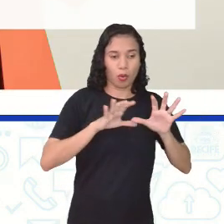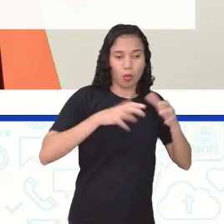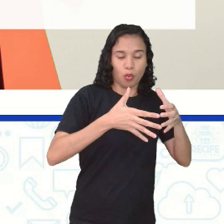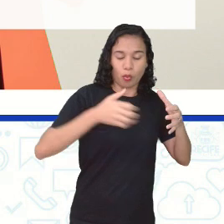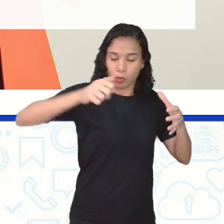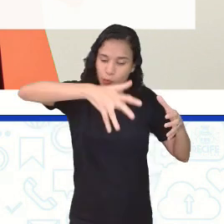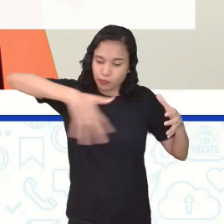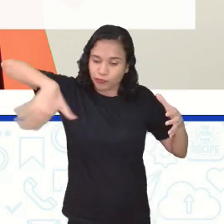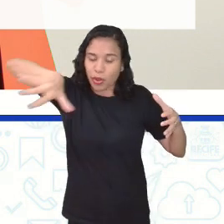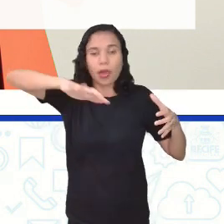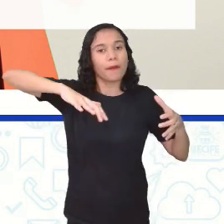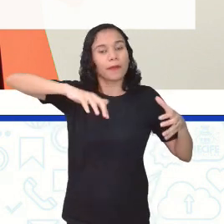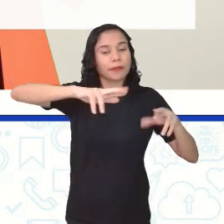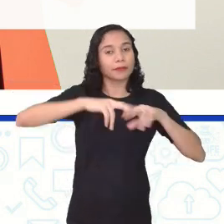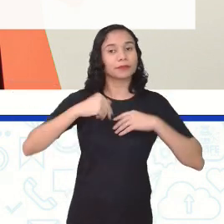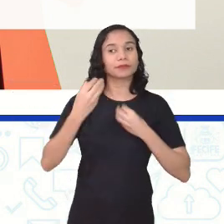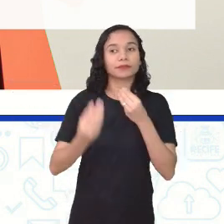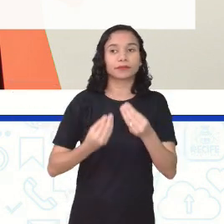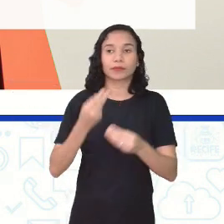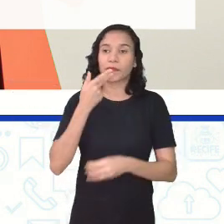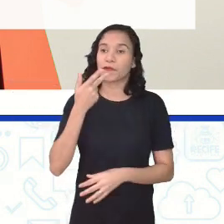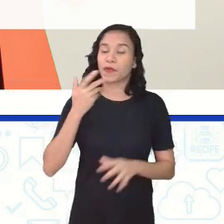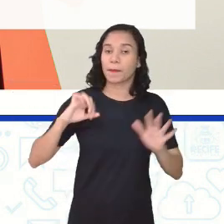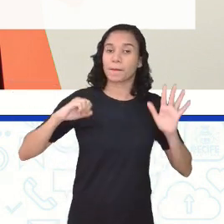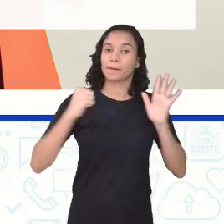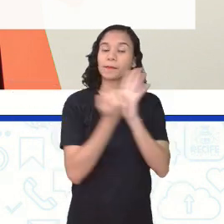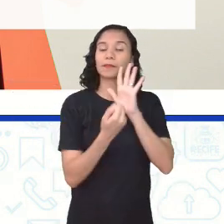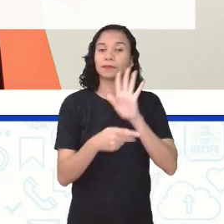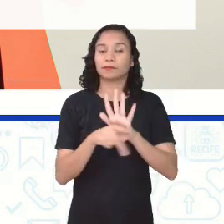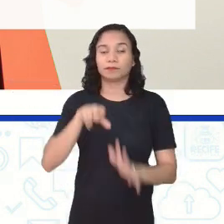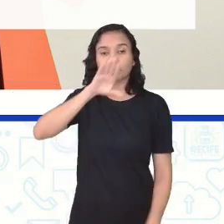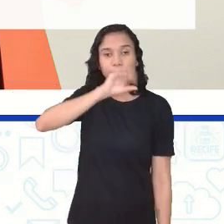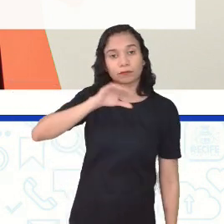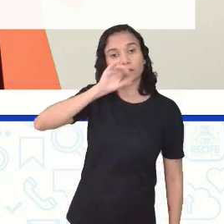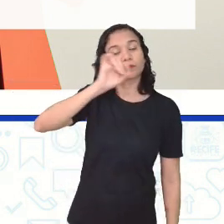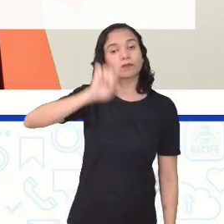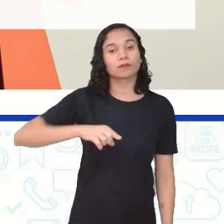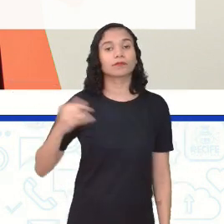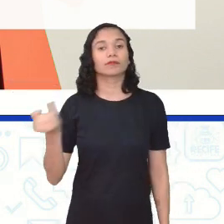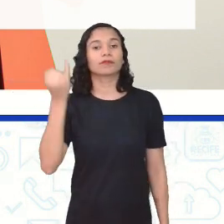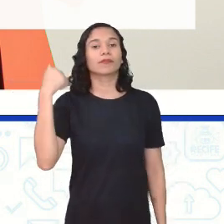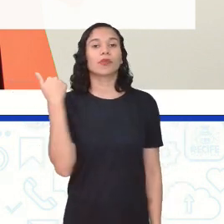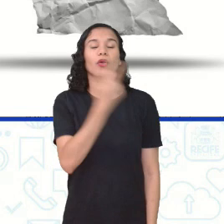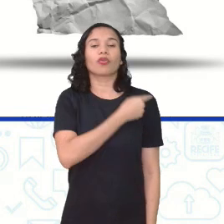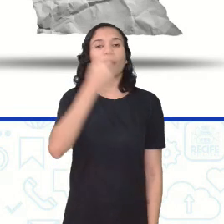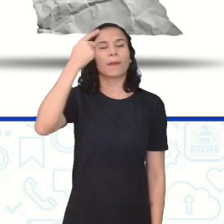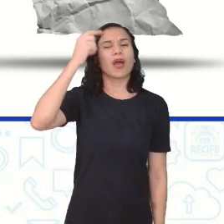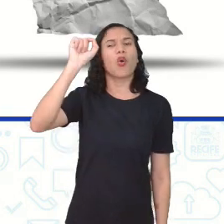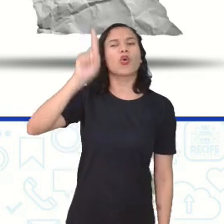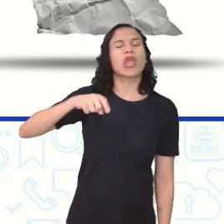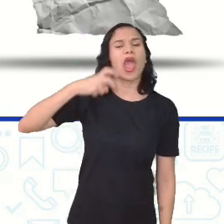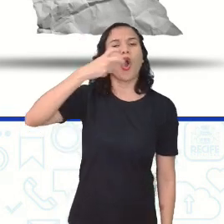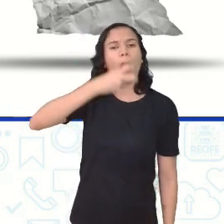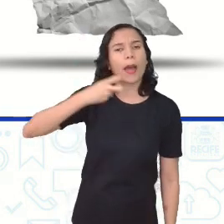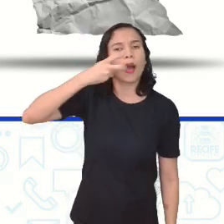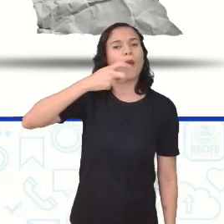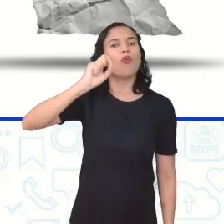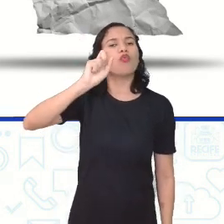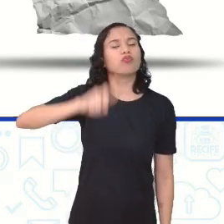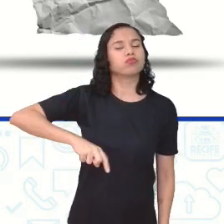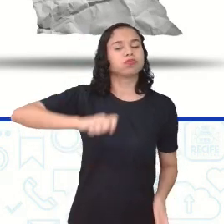começar a falar das marcas, sobre as marcas de oralidade, é importante que a gente pense um pouco sobre o que é oralidade e escrita, né?